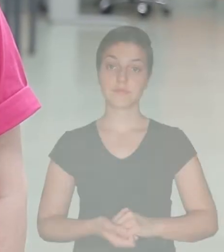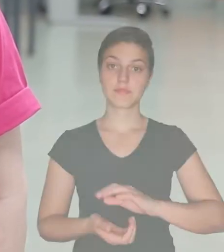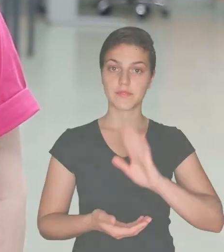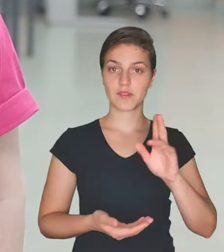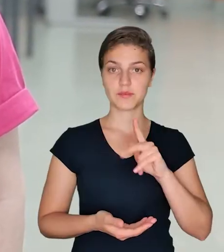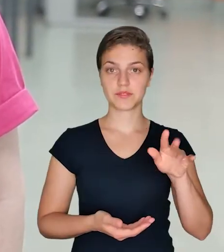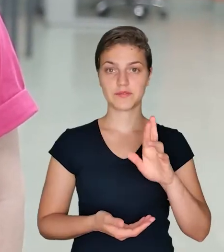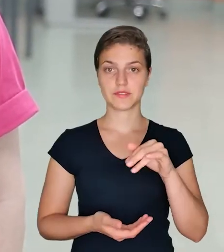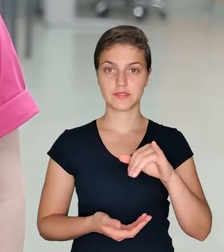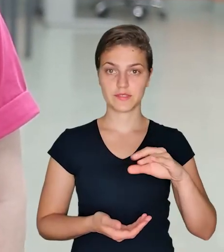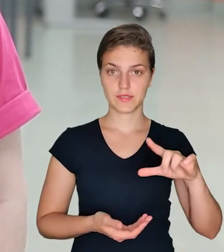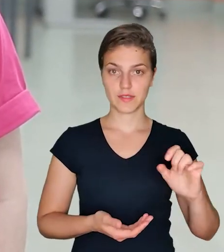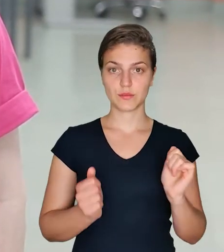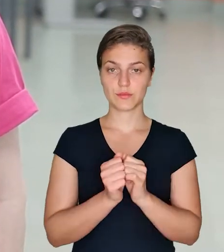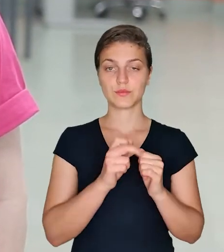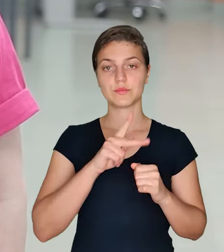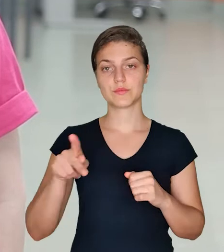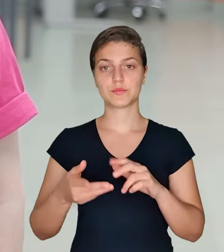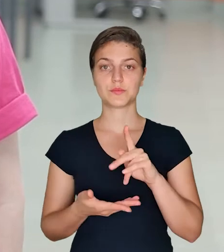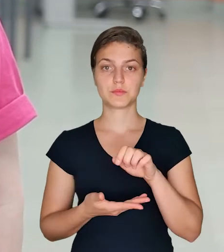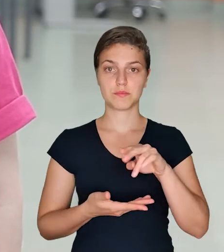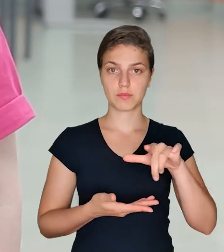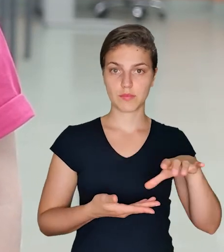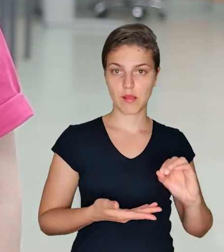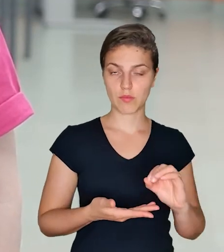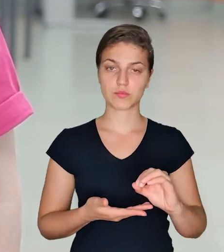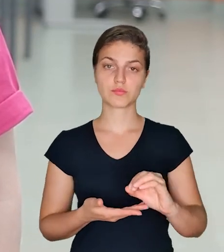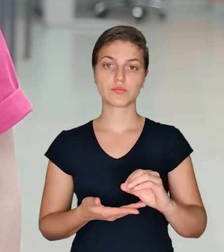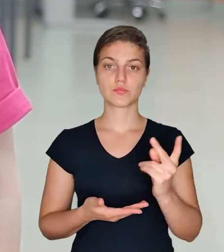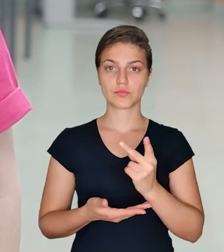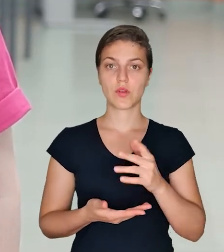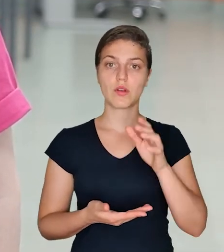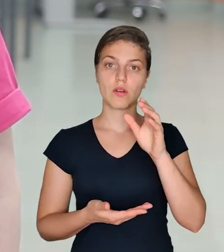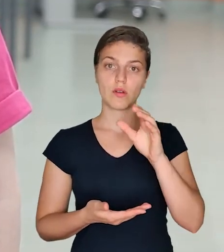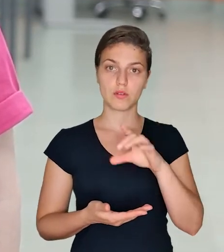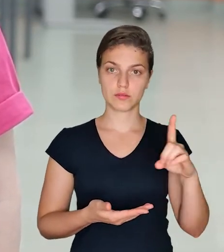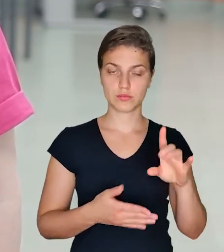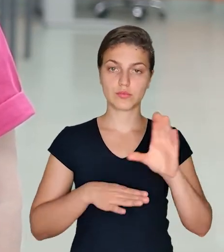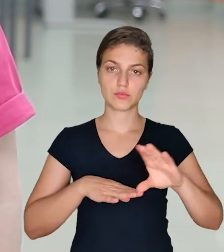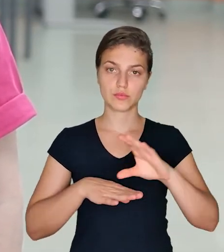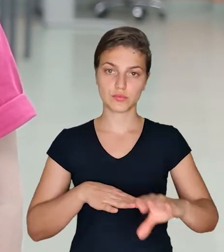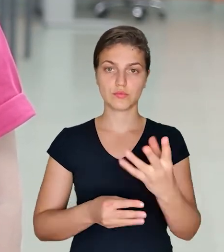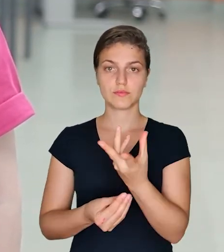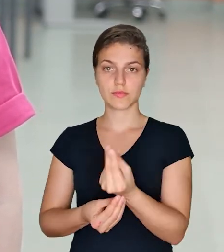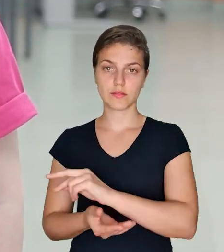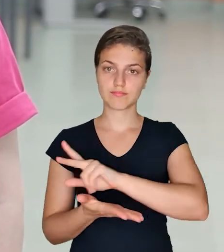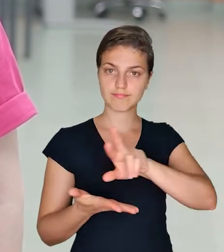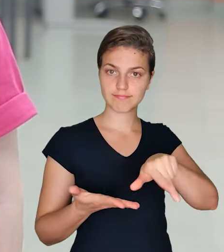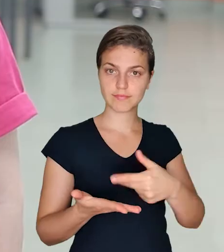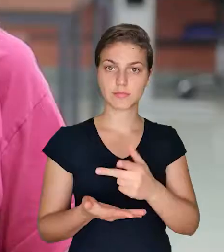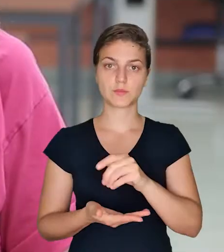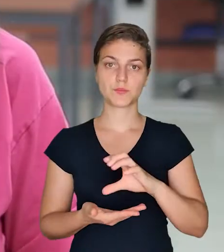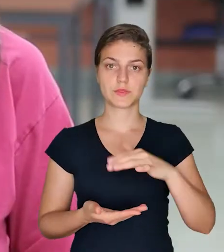Olá, eu sou a professora Francielle Munhon, juntamente com o professor Paulo Camargo, somos coordenadores dos cursos multiartes da